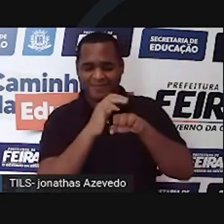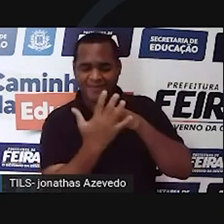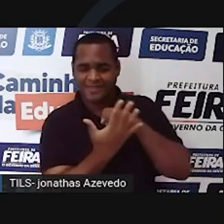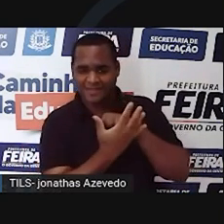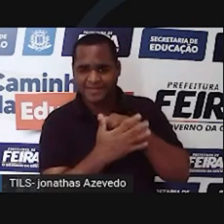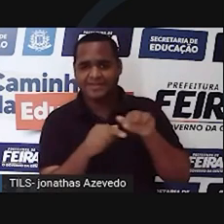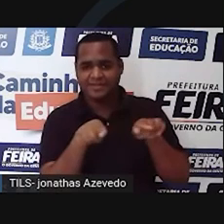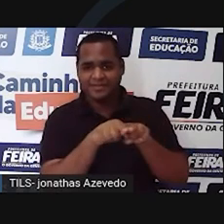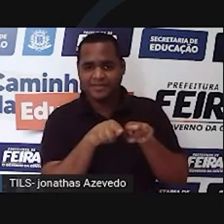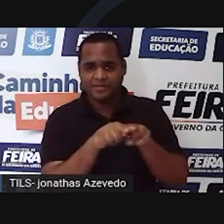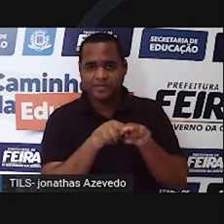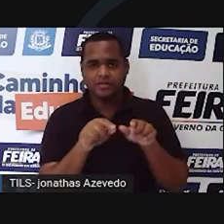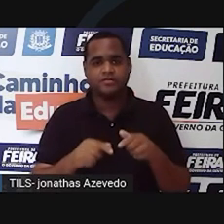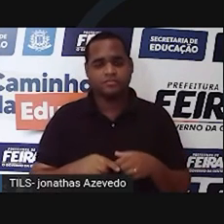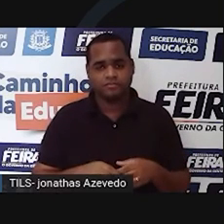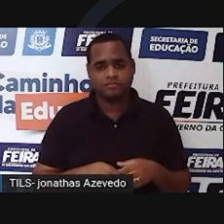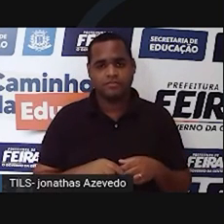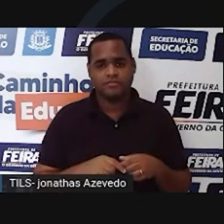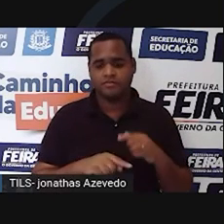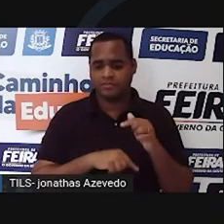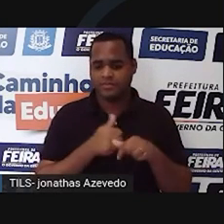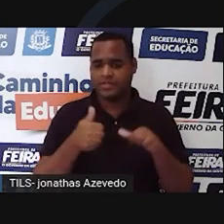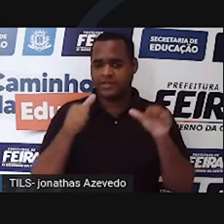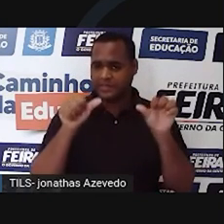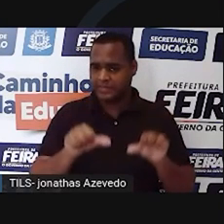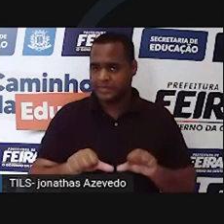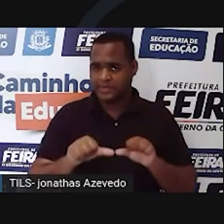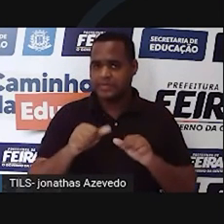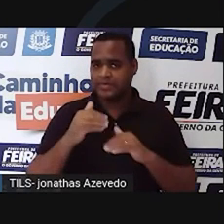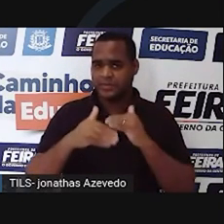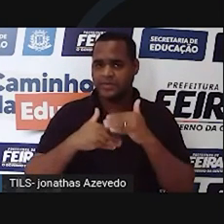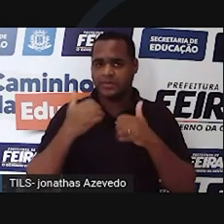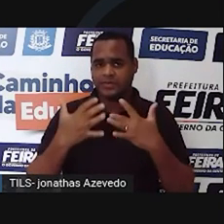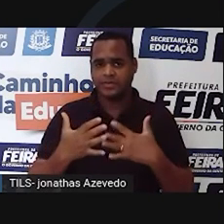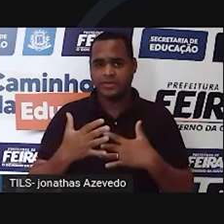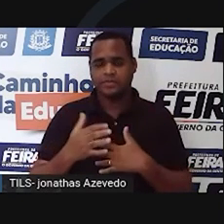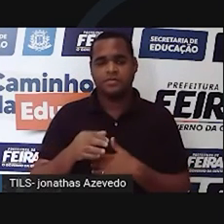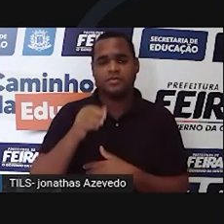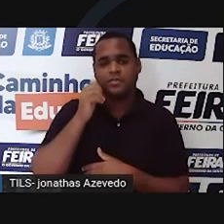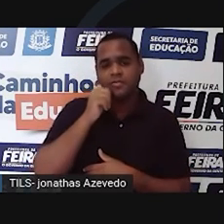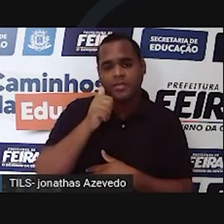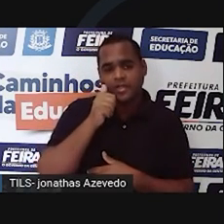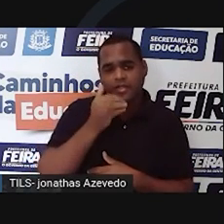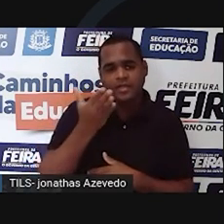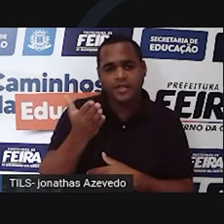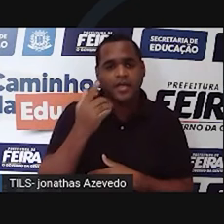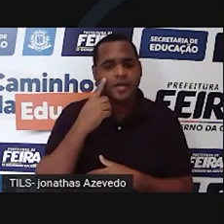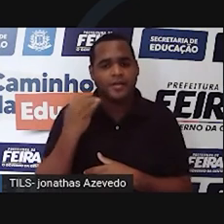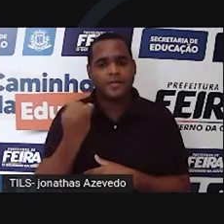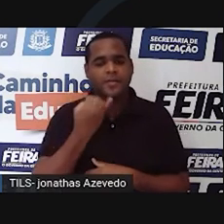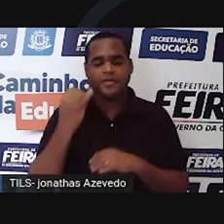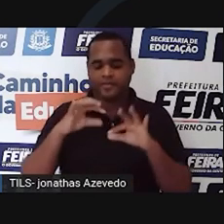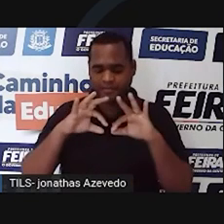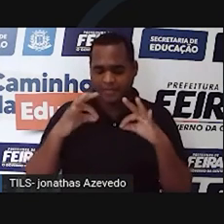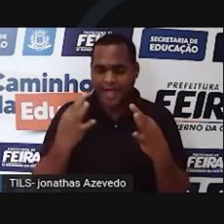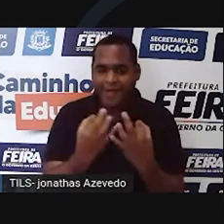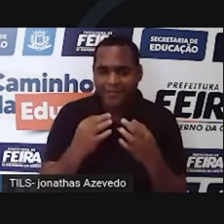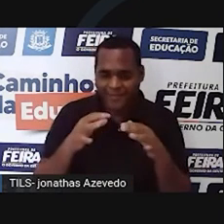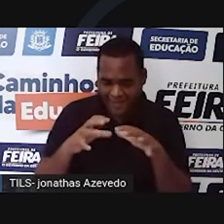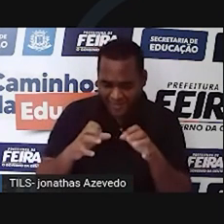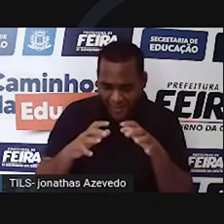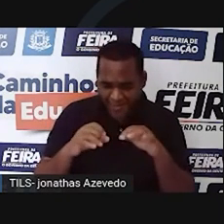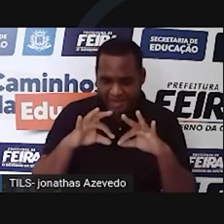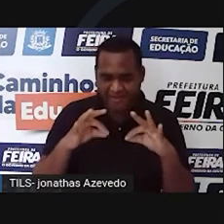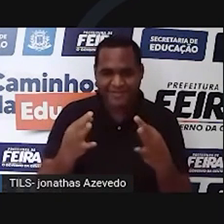e isso está acabando com nós aos poucos Elisângela faz parte de uma comunidade de artesãos que trabalham com o bar